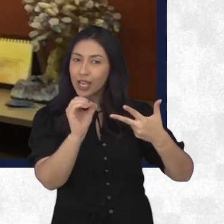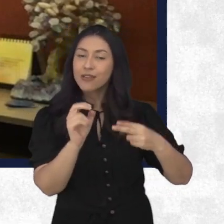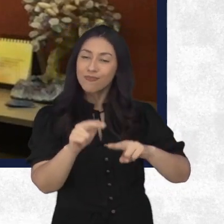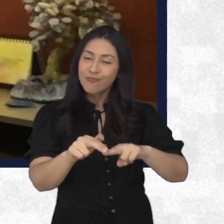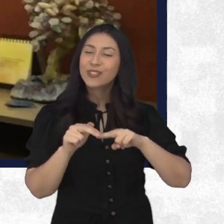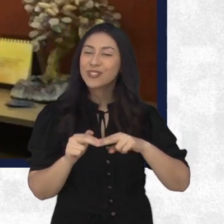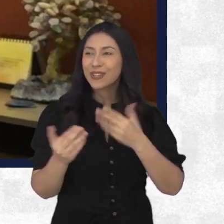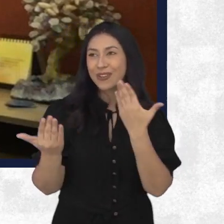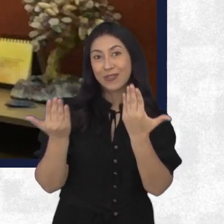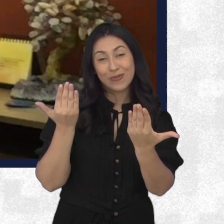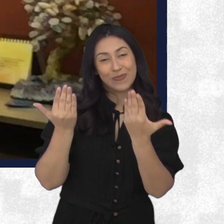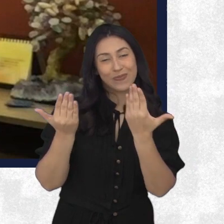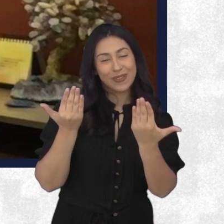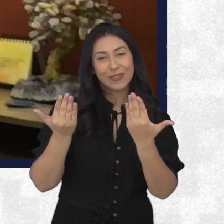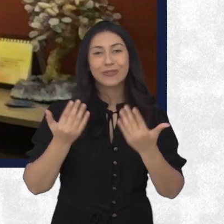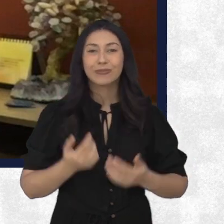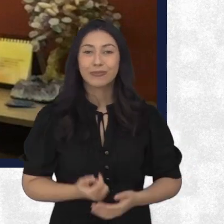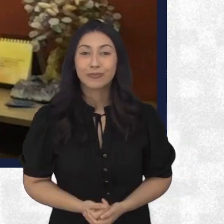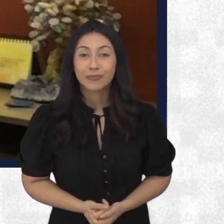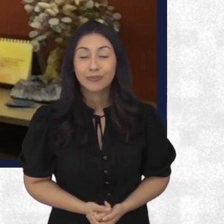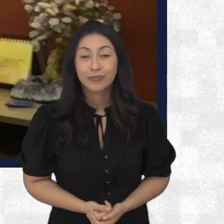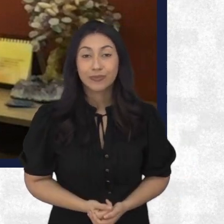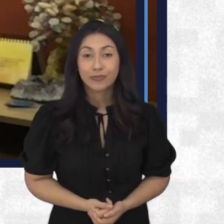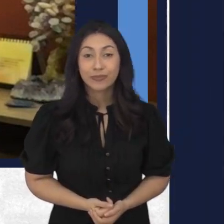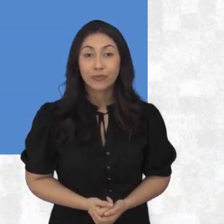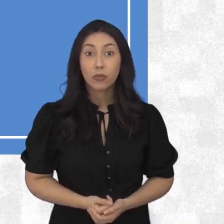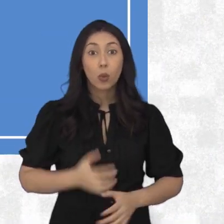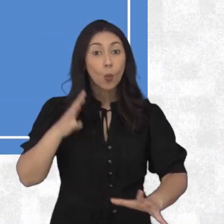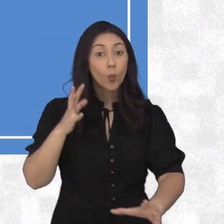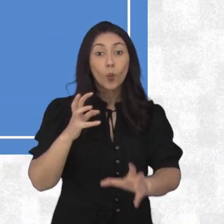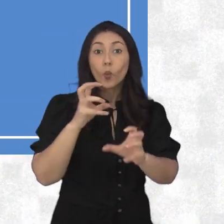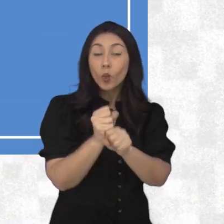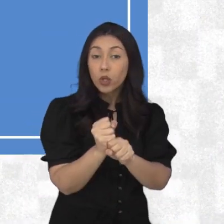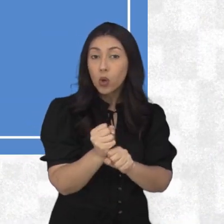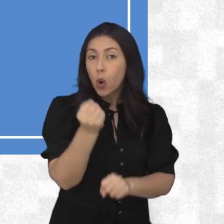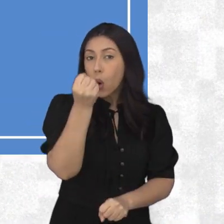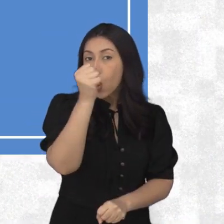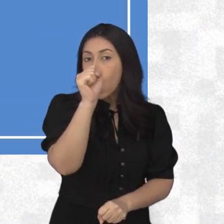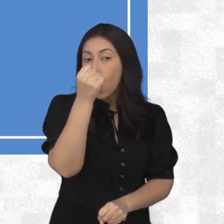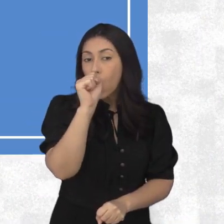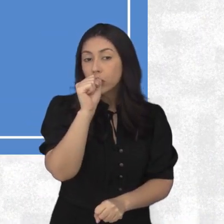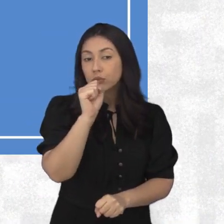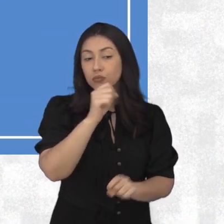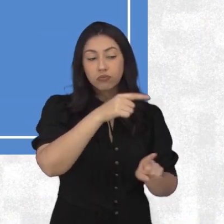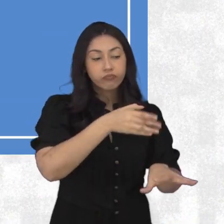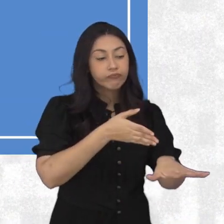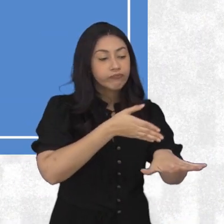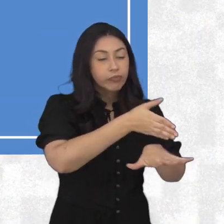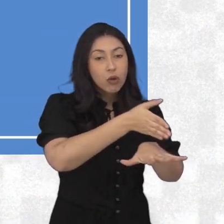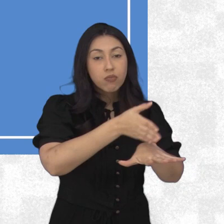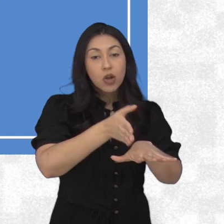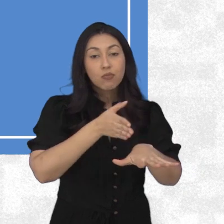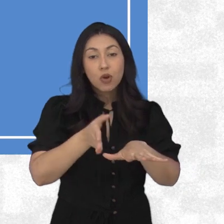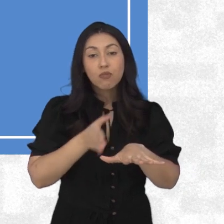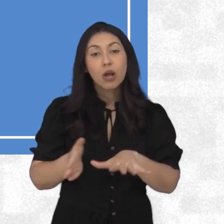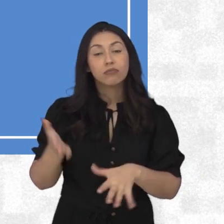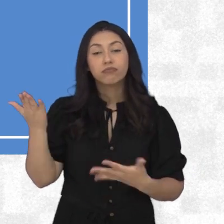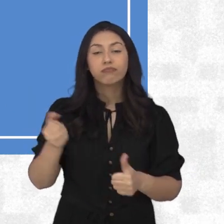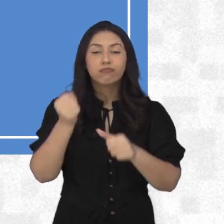concurso nacional unificado tem sido chamado de Enem dos concursos públicos. Ao todo, são oito blocos temáticos.